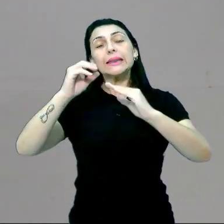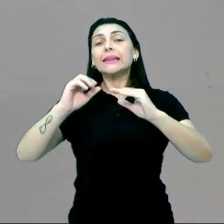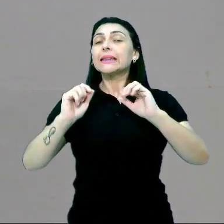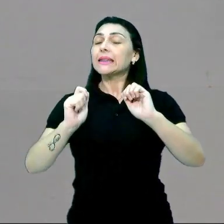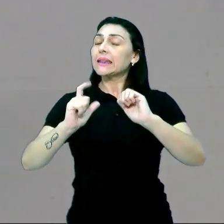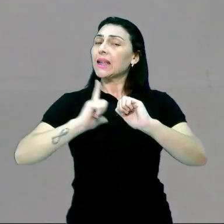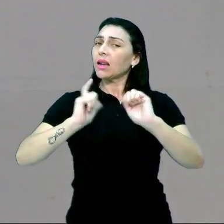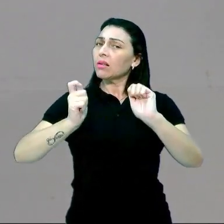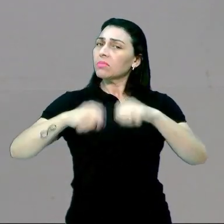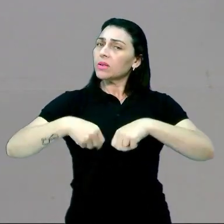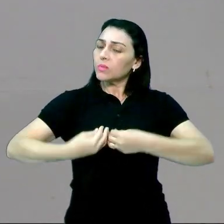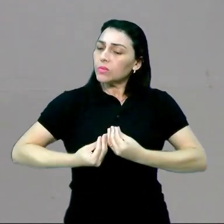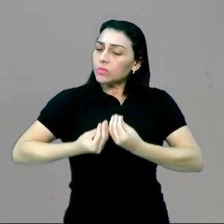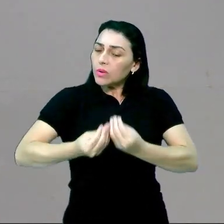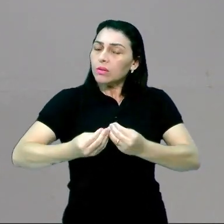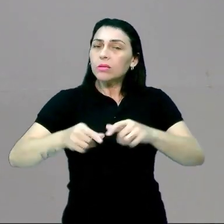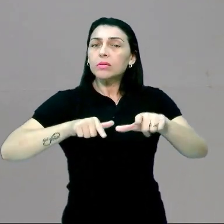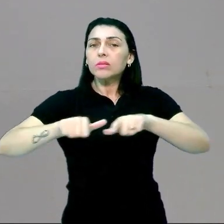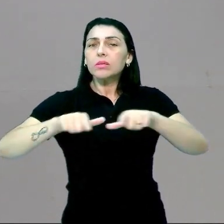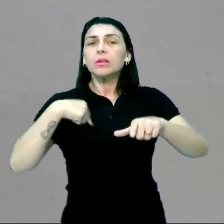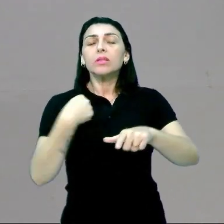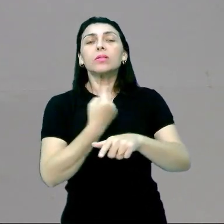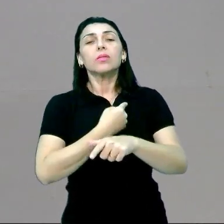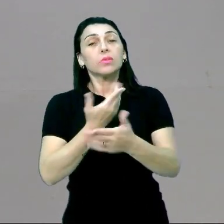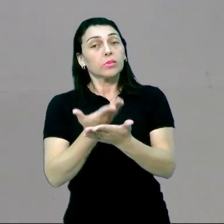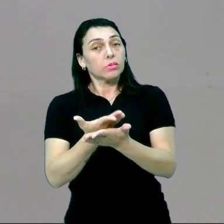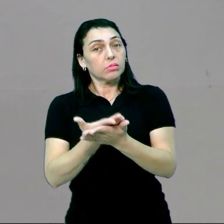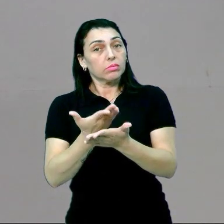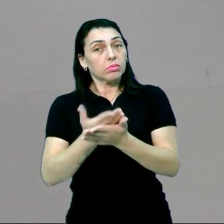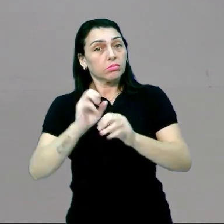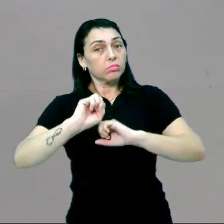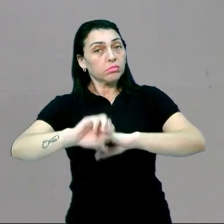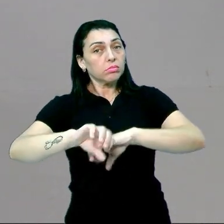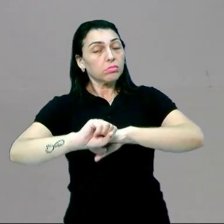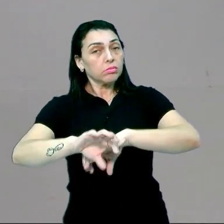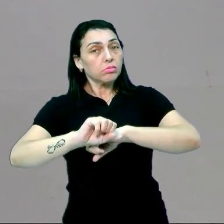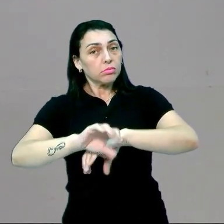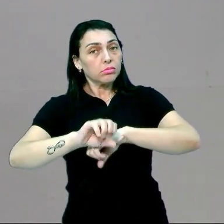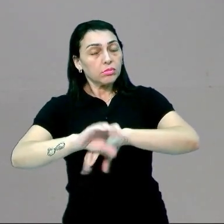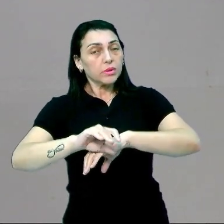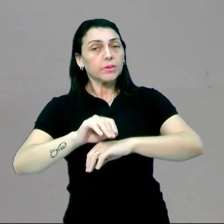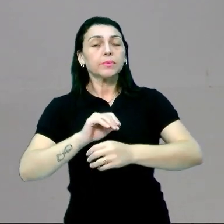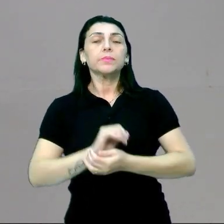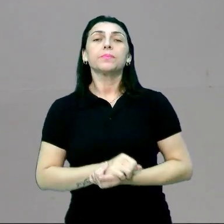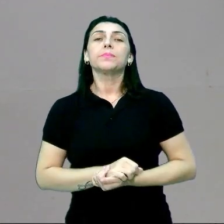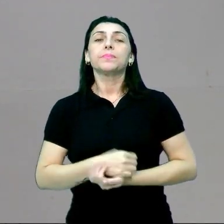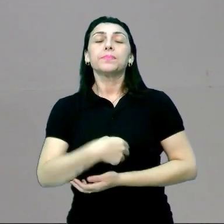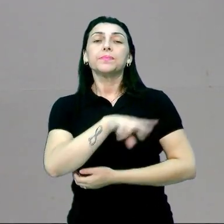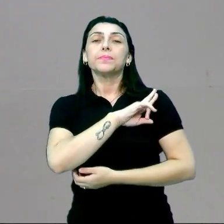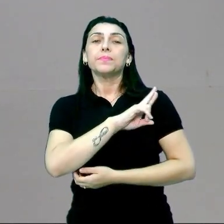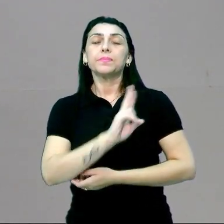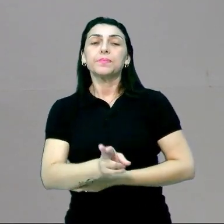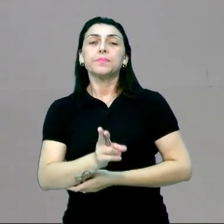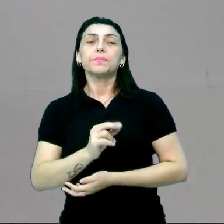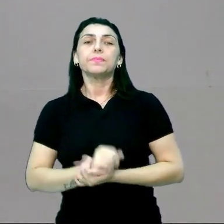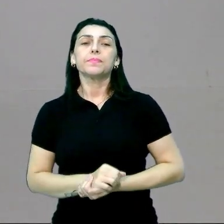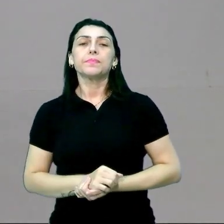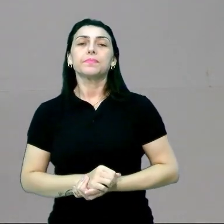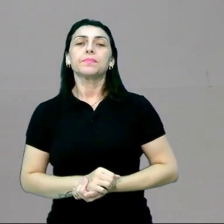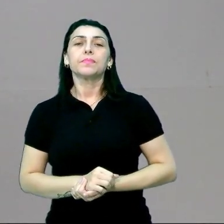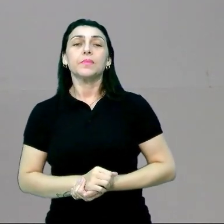oferecer na execução das nossas tarefas, na execução das nossas responsabilidades.